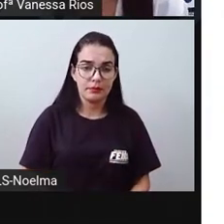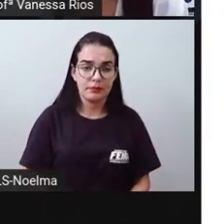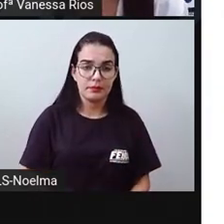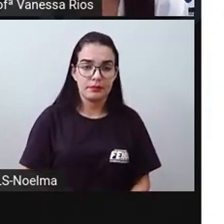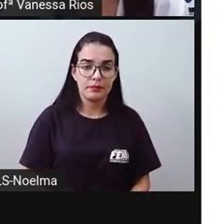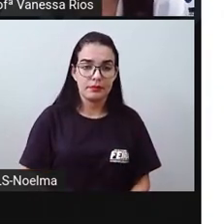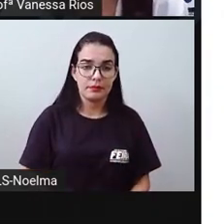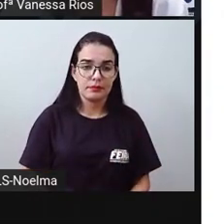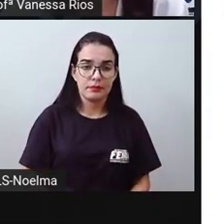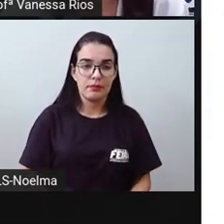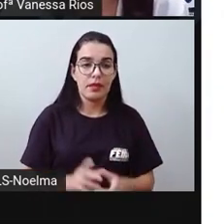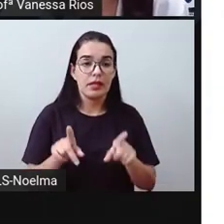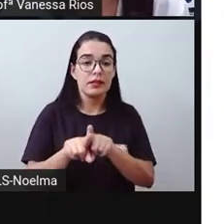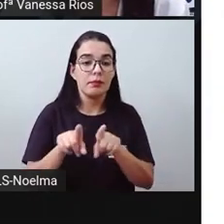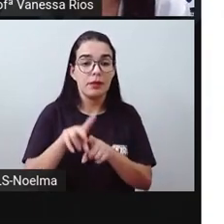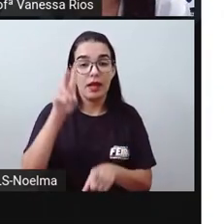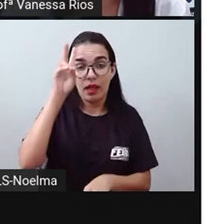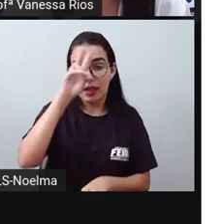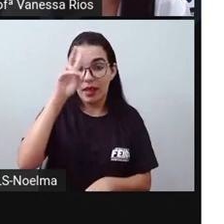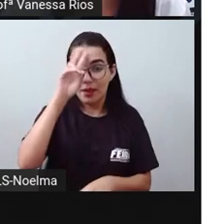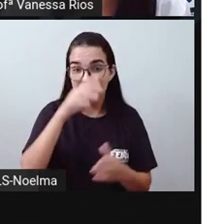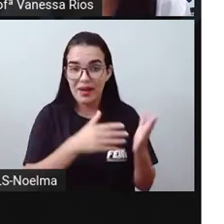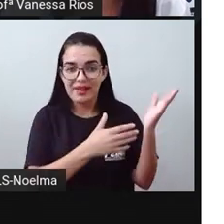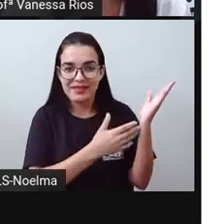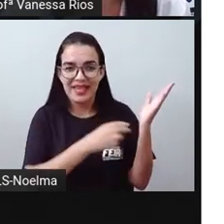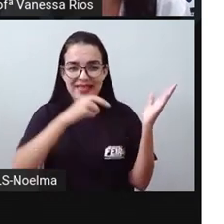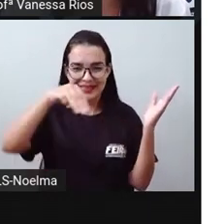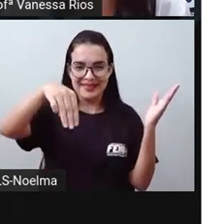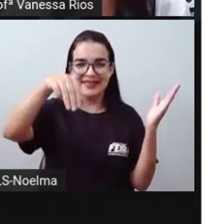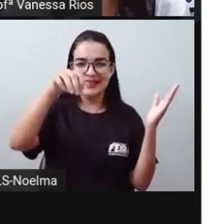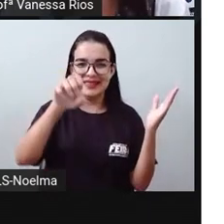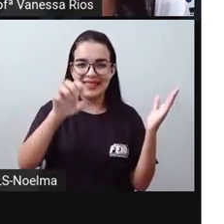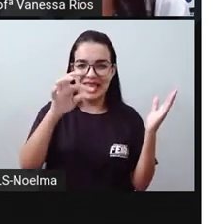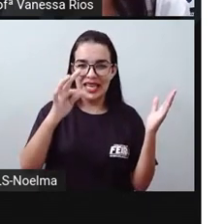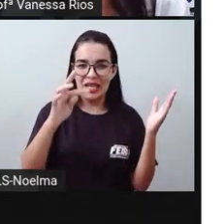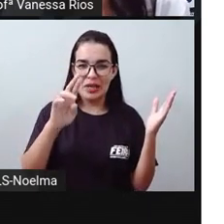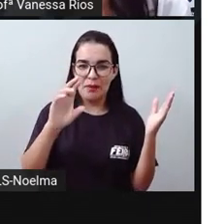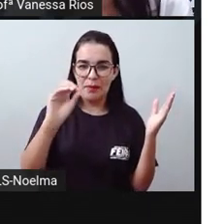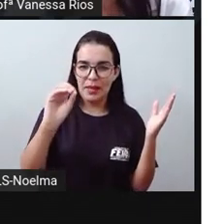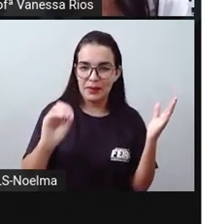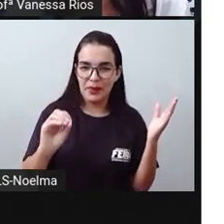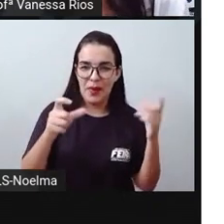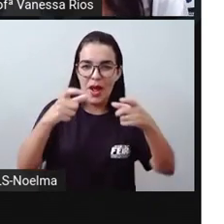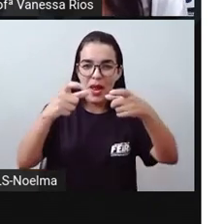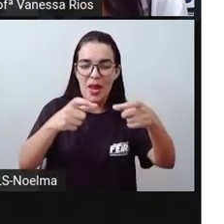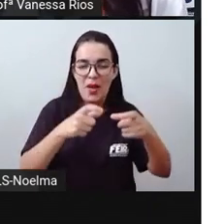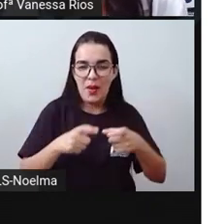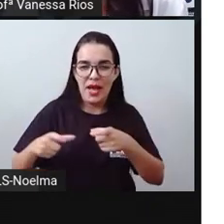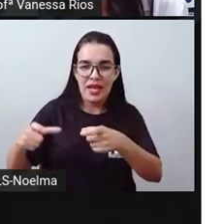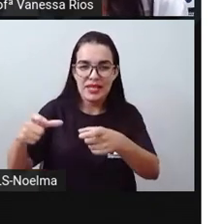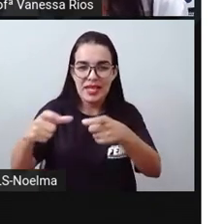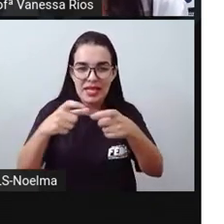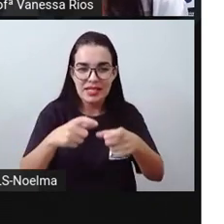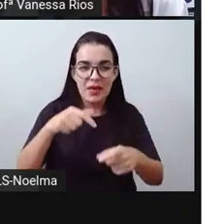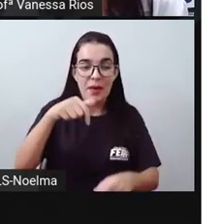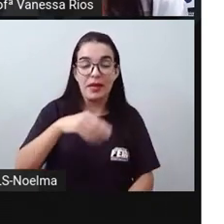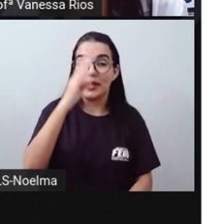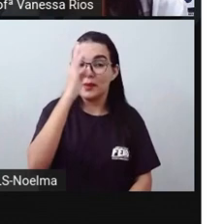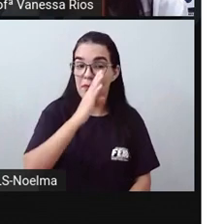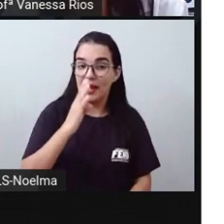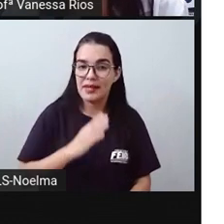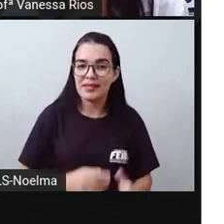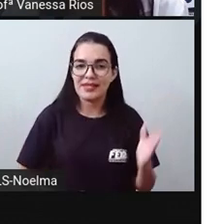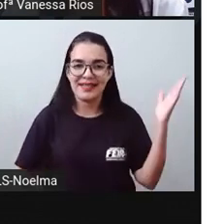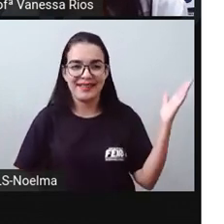E aí lembra que a Pró falou também dos metrôs, né? Esse mapa também mostra como está a distribuição dos metrôs em nosso país,